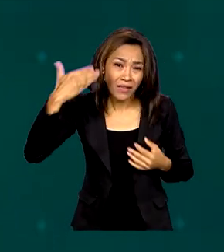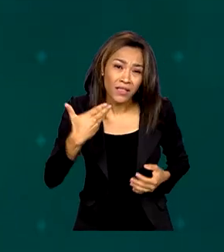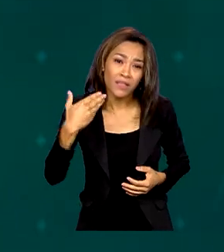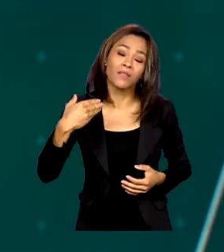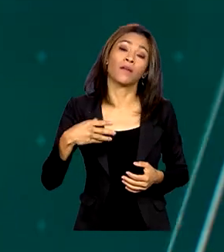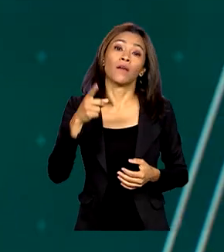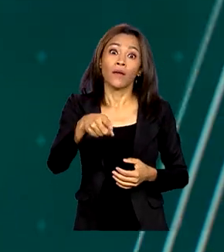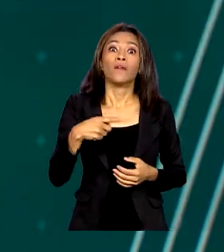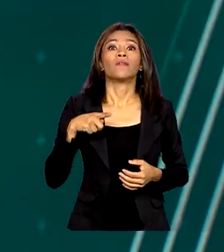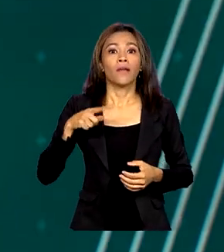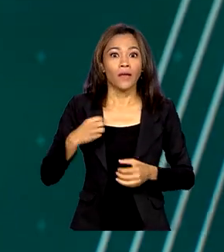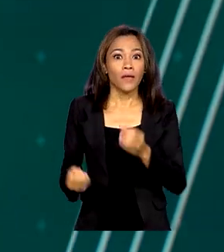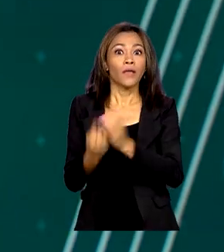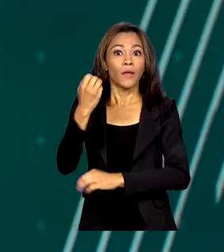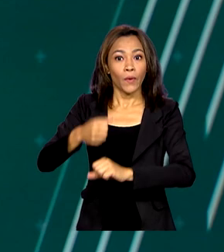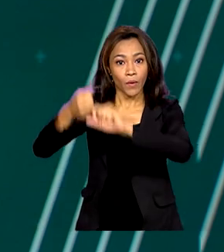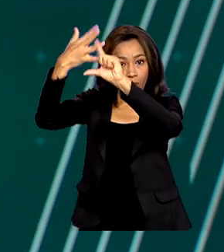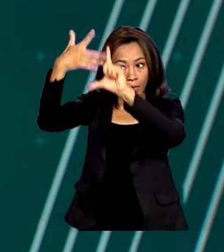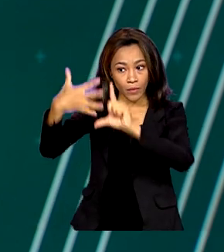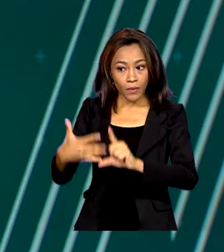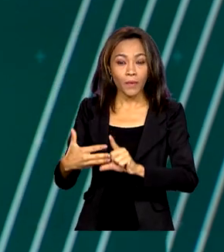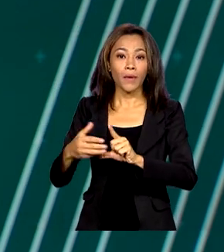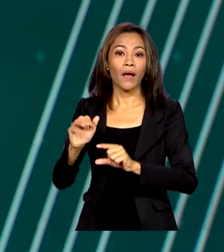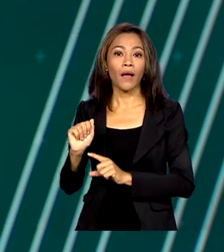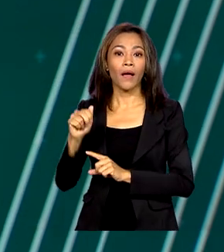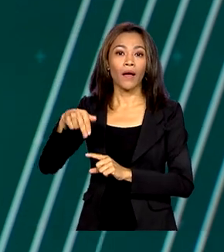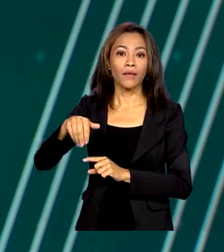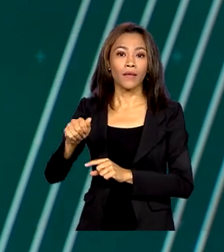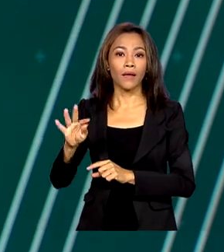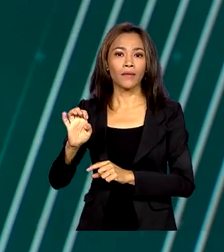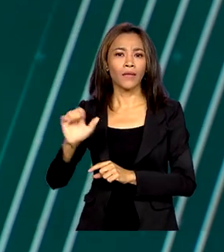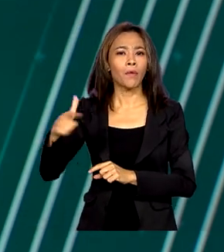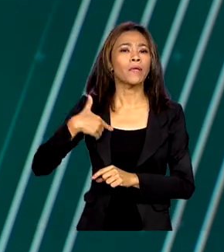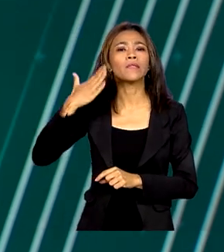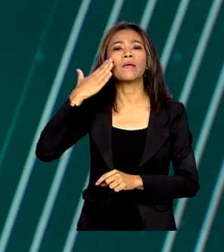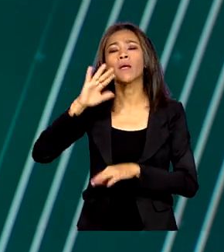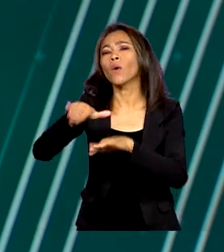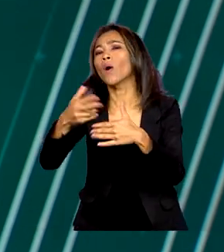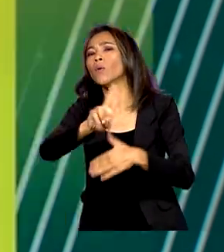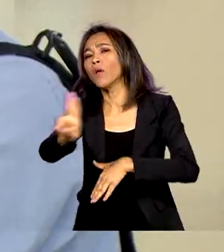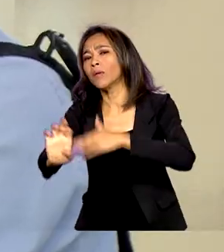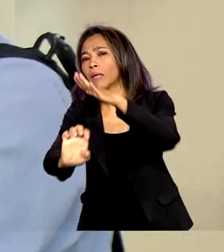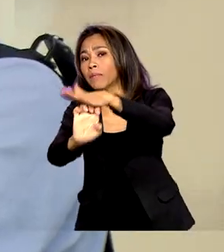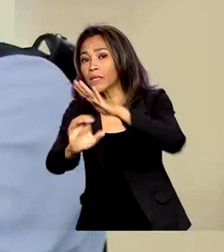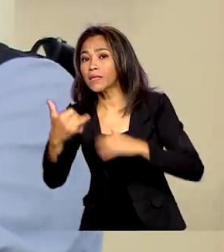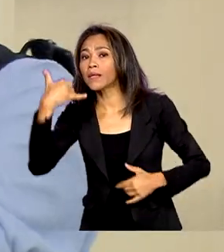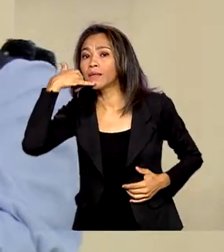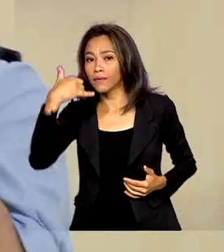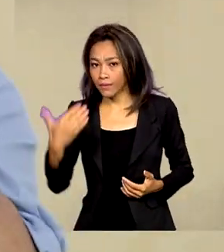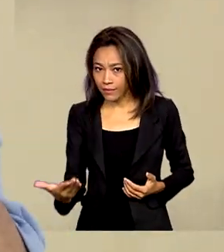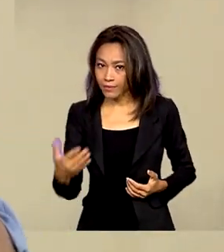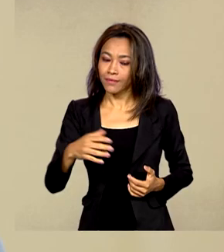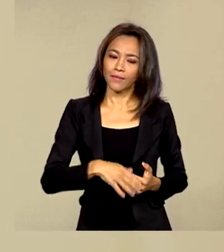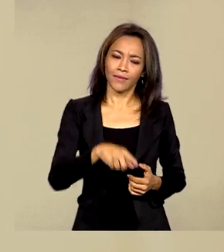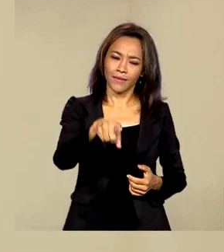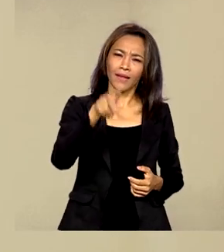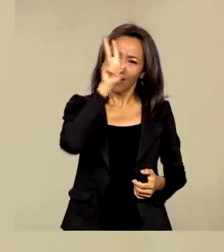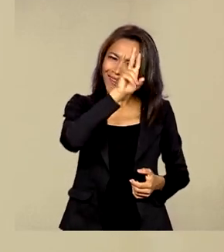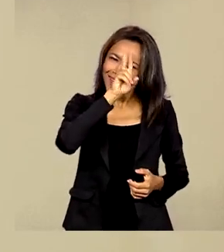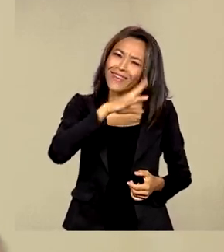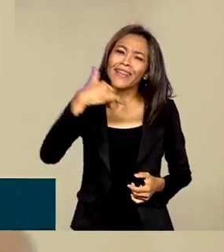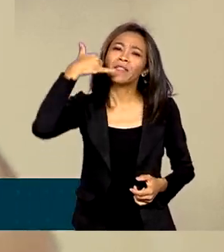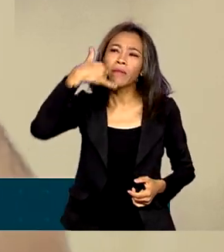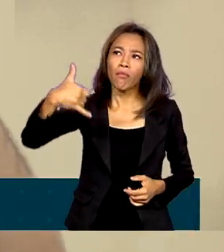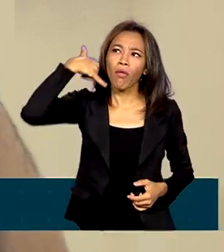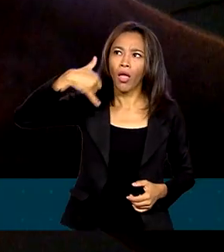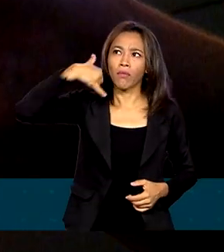ao usuário consultar qual é a empresa que está ligando para o telefone fixo ou móvel. Aquelas chamadas telefônicas